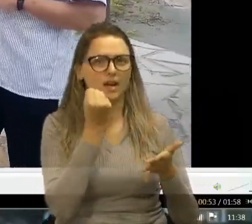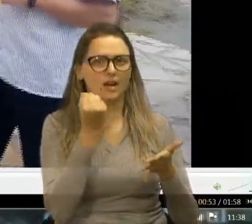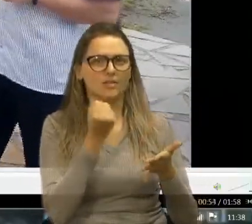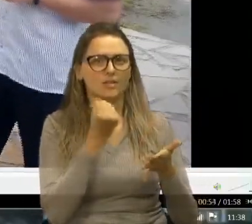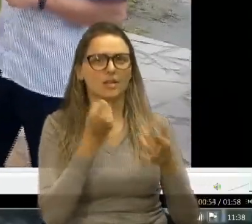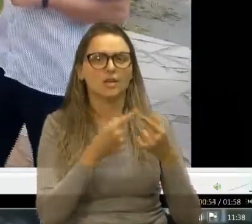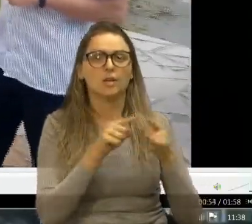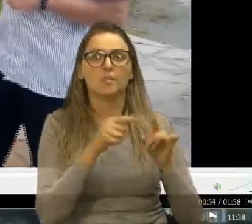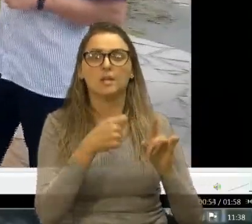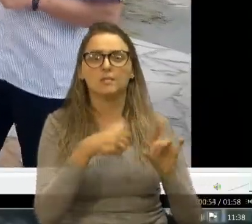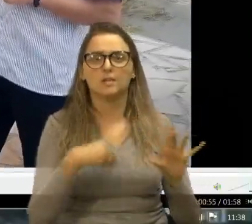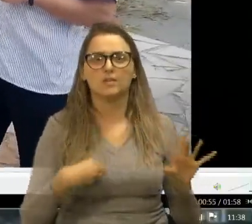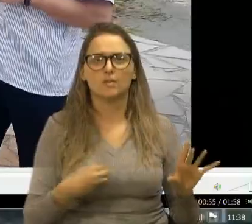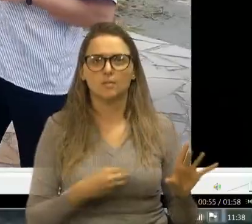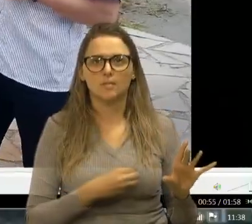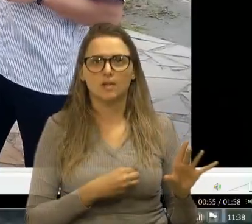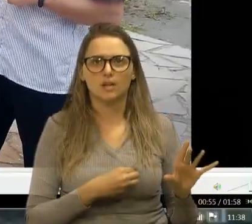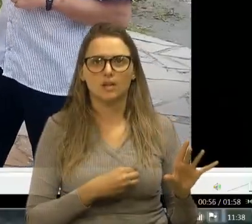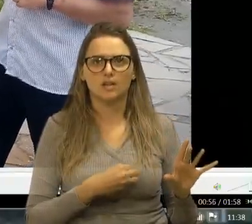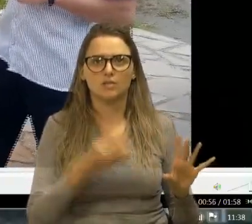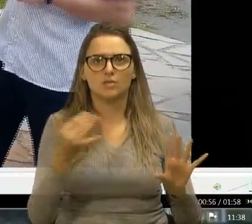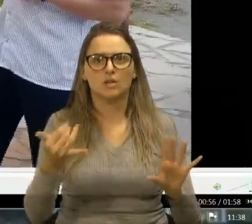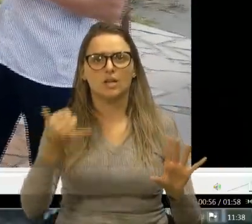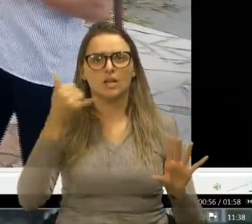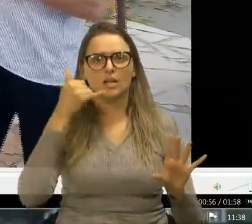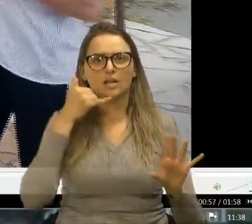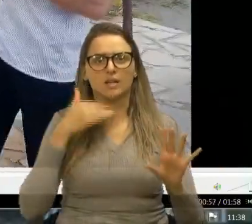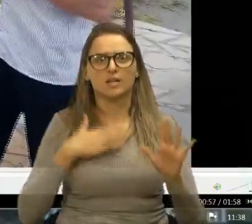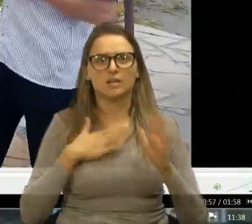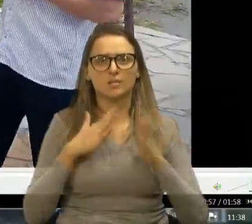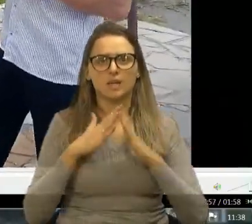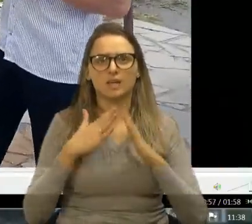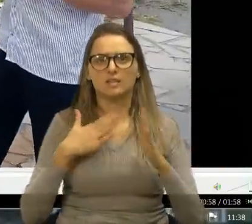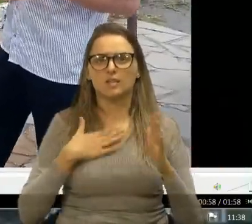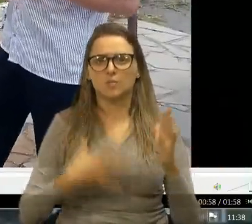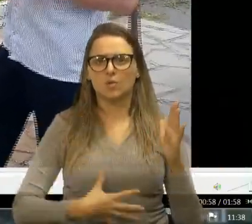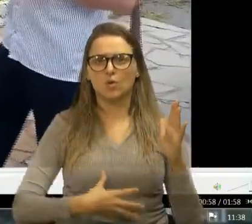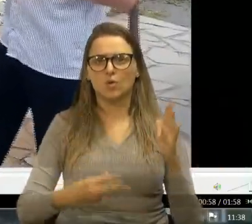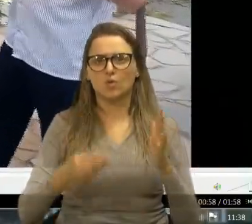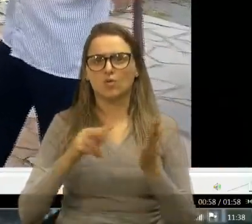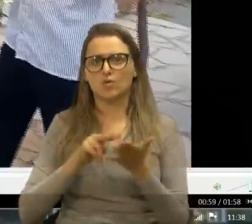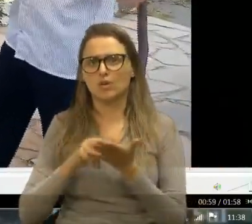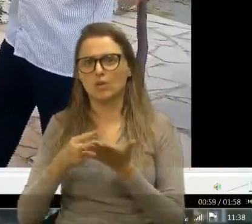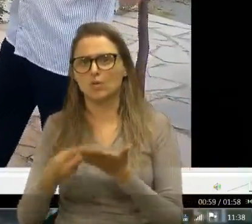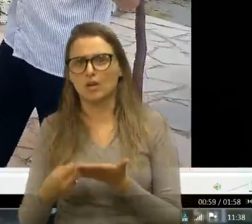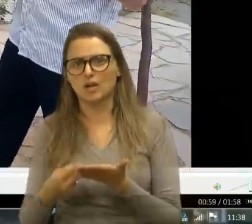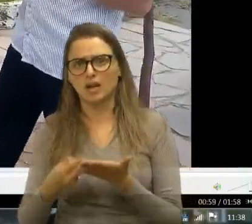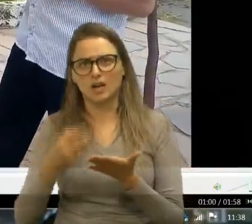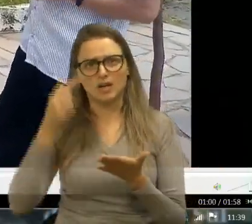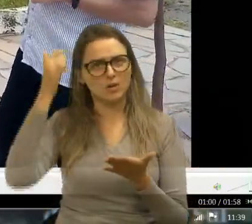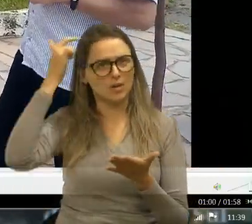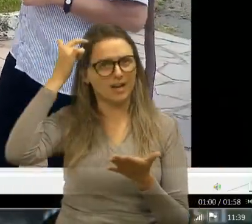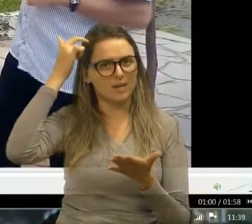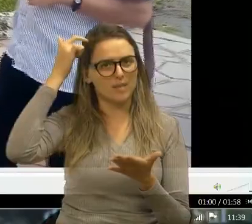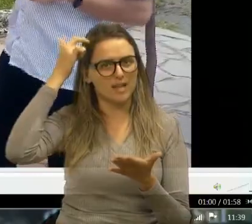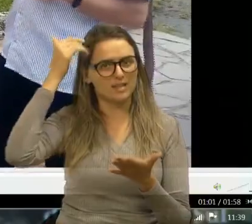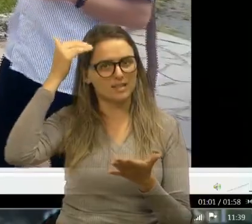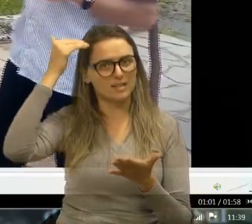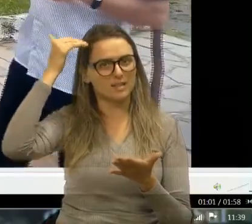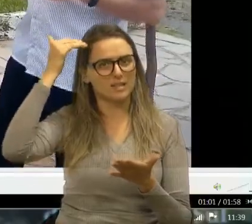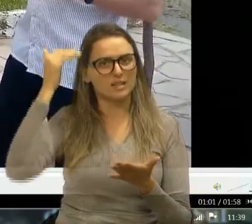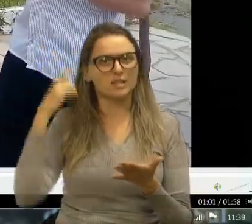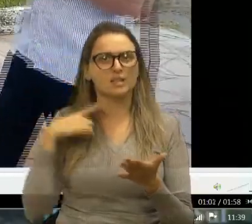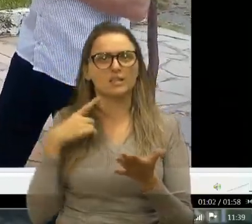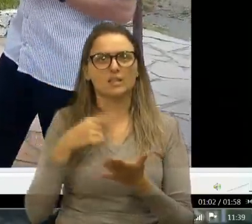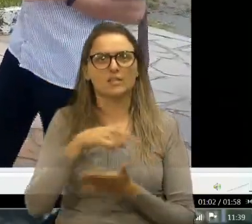E daí, que aconteceu? Me ligaram lá da casa do colégio, que o Uri tinha caído lá, se machucou, sabe? Um pouco na cabeça, bateu. Aí, disse que estava no